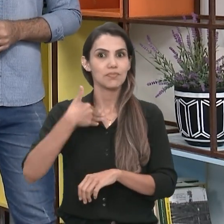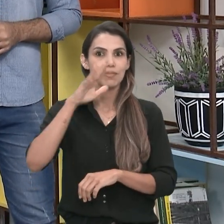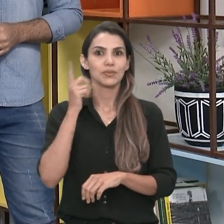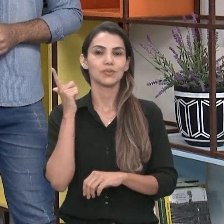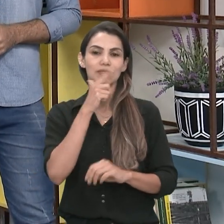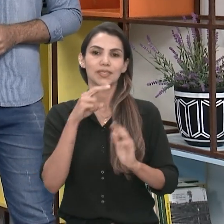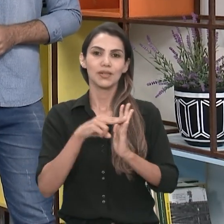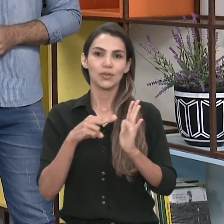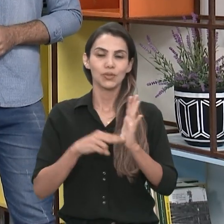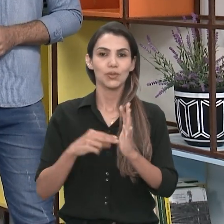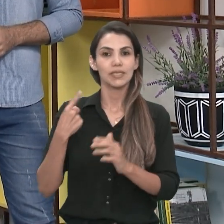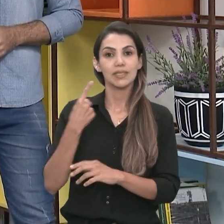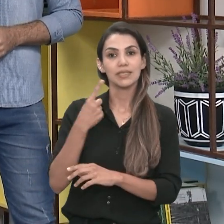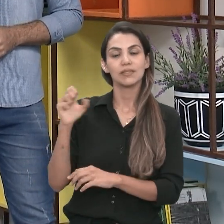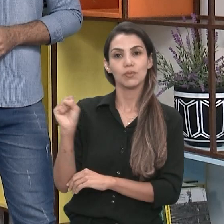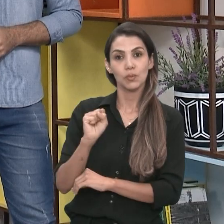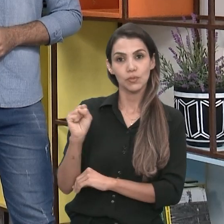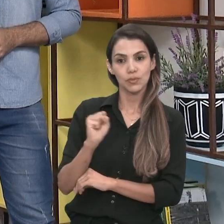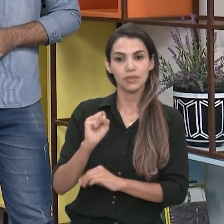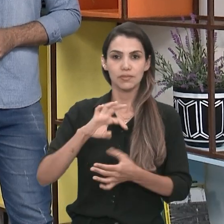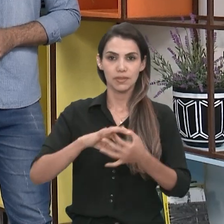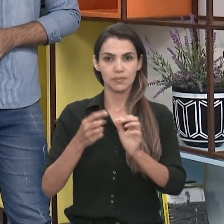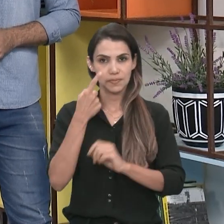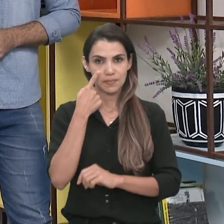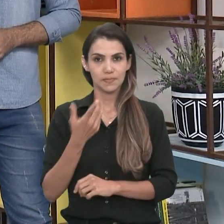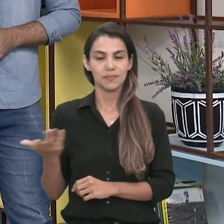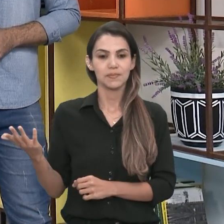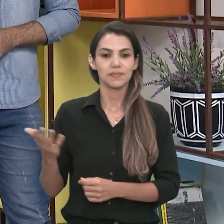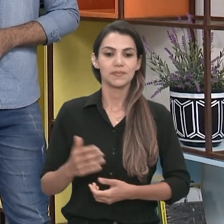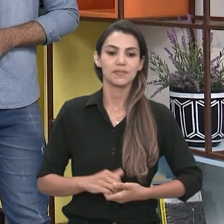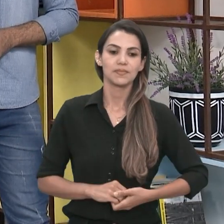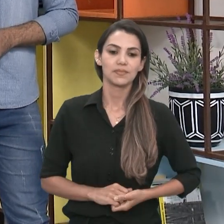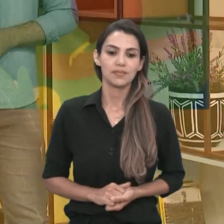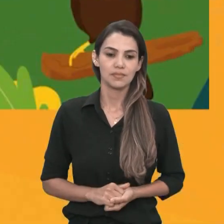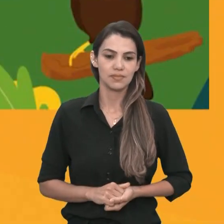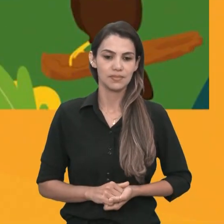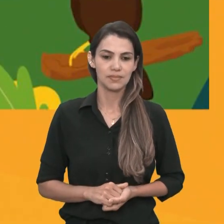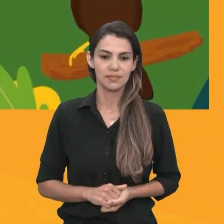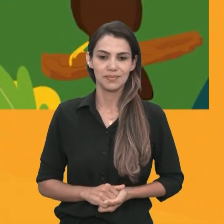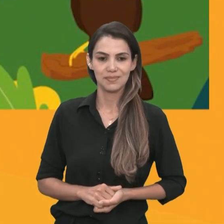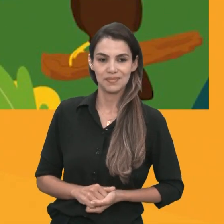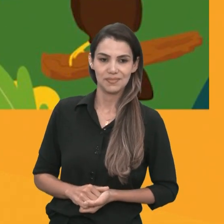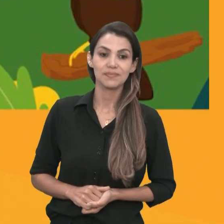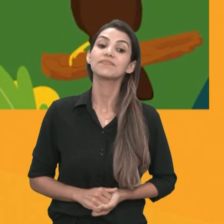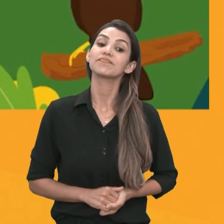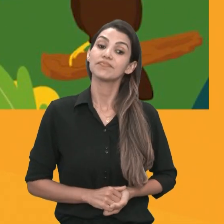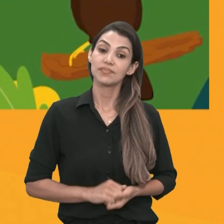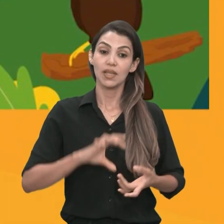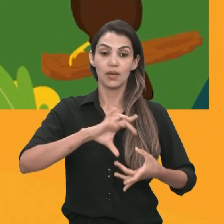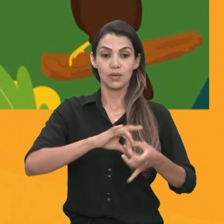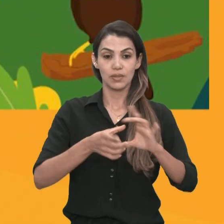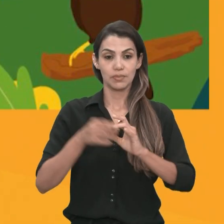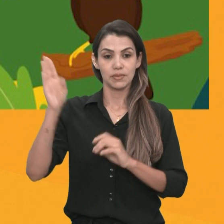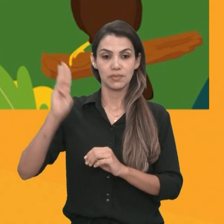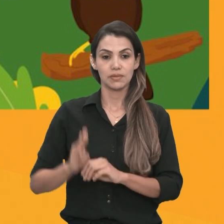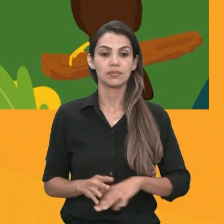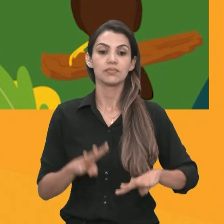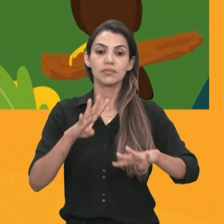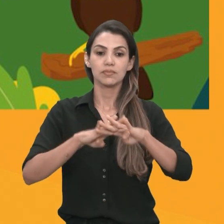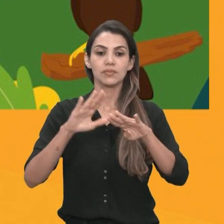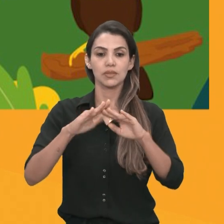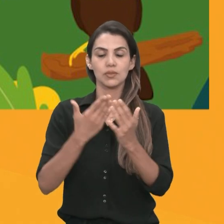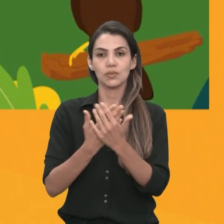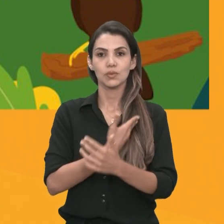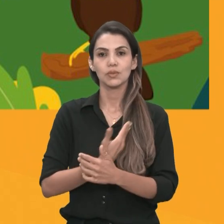18ª edição da Olimpíada. Confira. A Olimpíada Brasileira de Matemática das